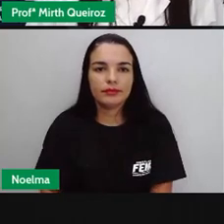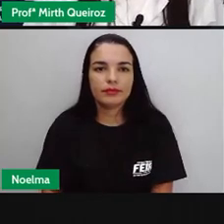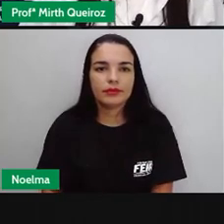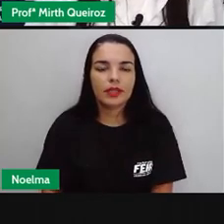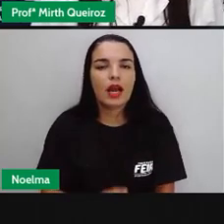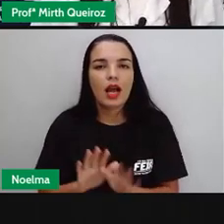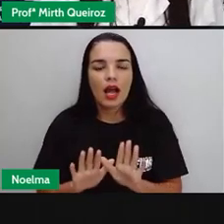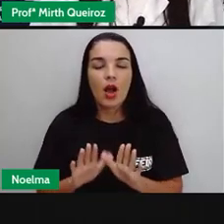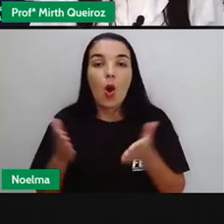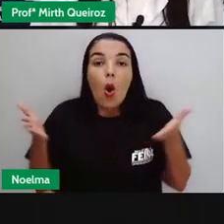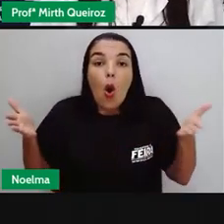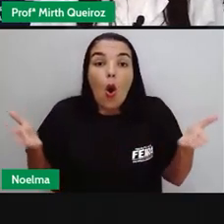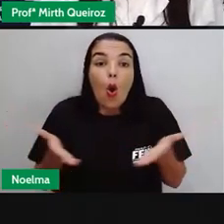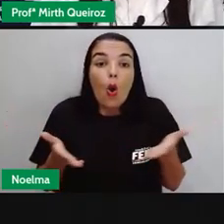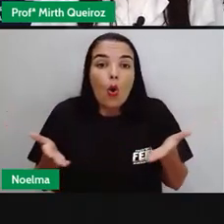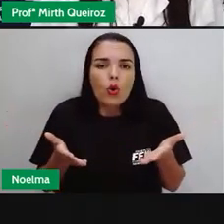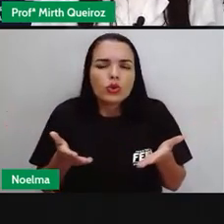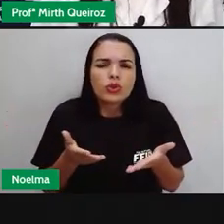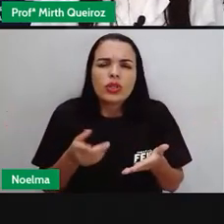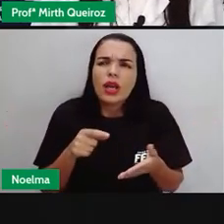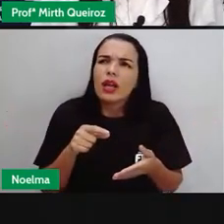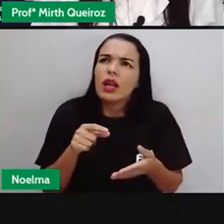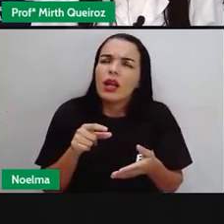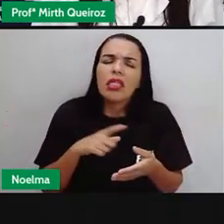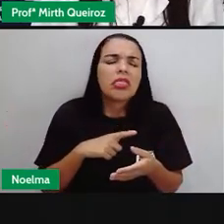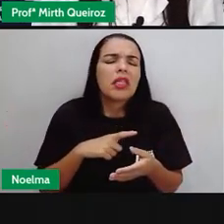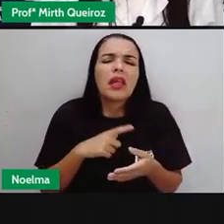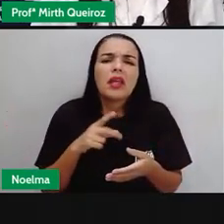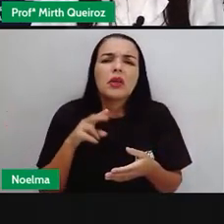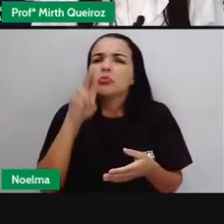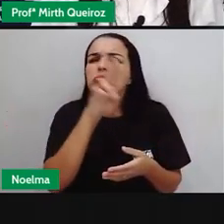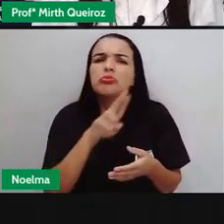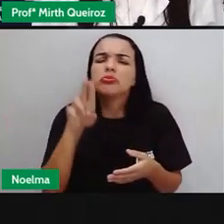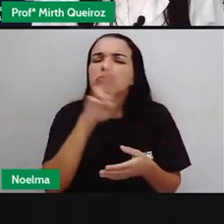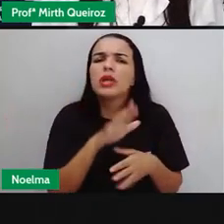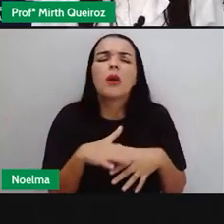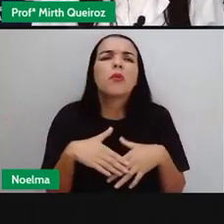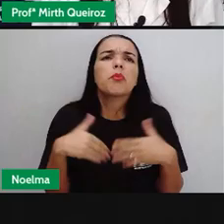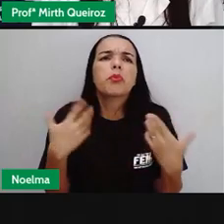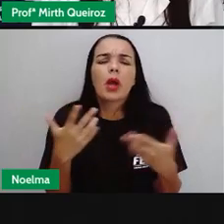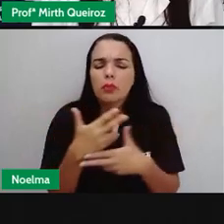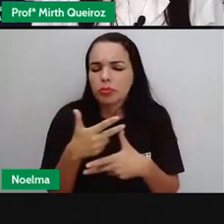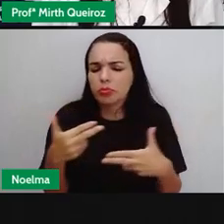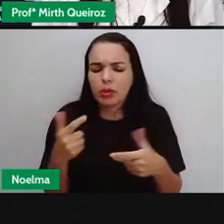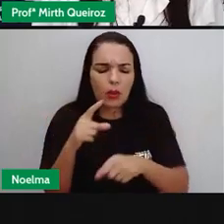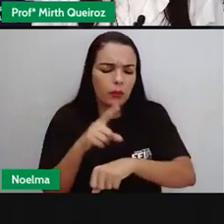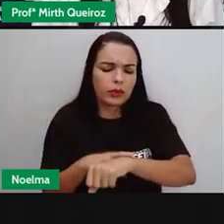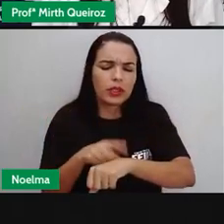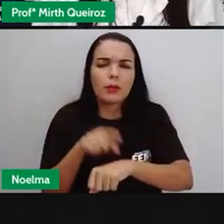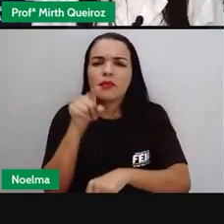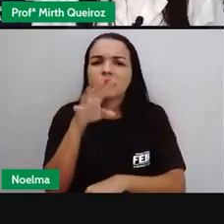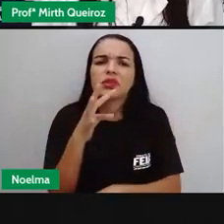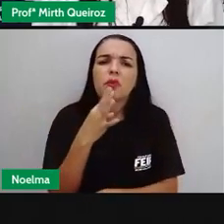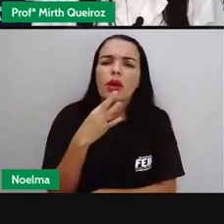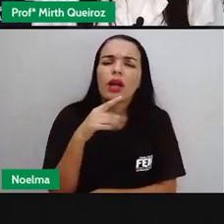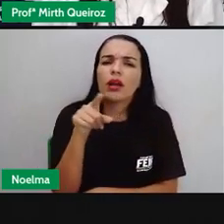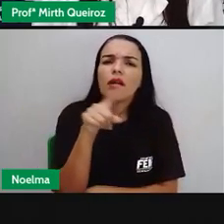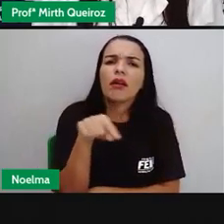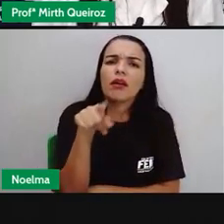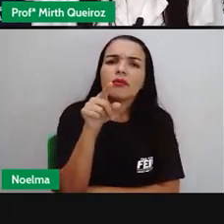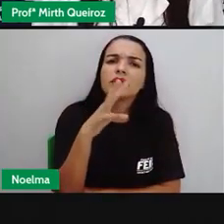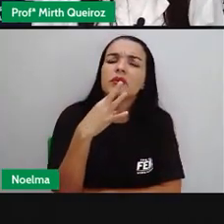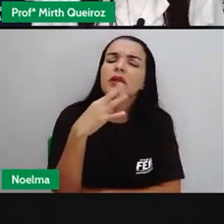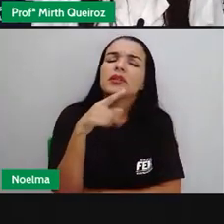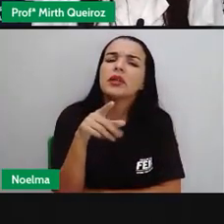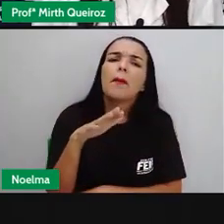Nos dias de hoje Quais são os instrumentos Mais utilizados Para verificar o tempo Que você conhece? Quais são os que você